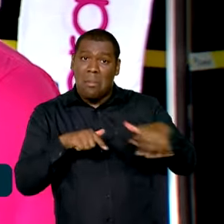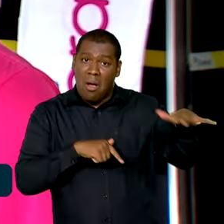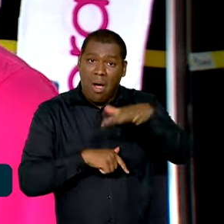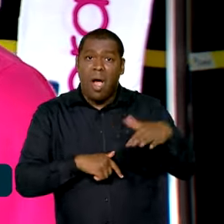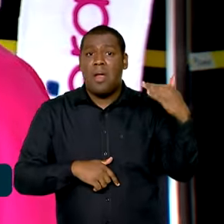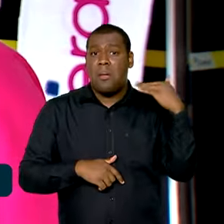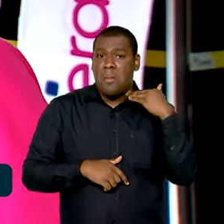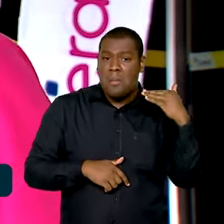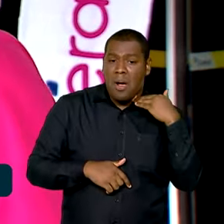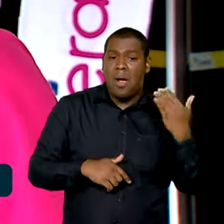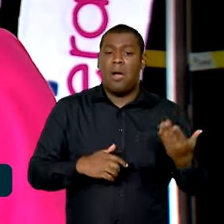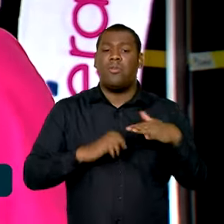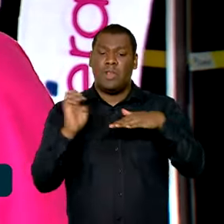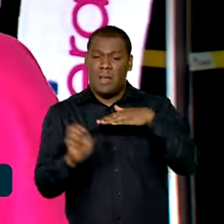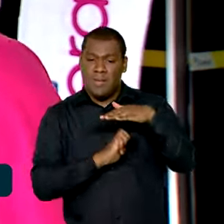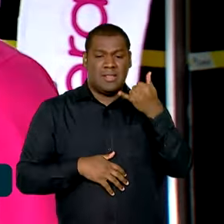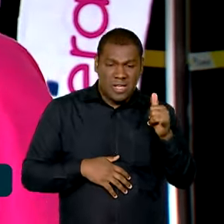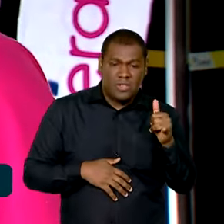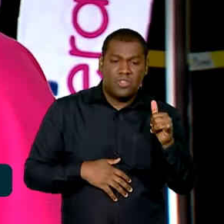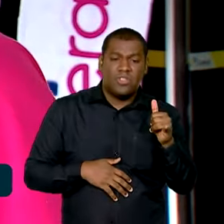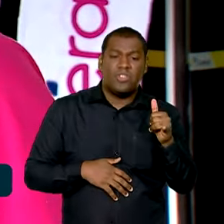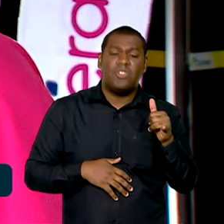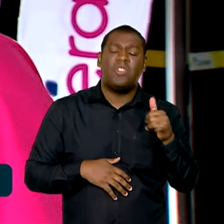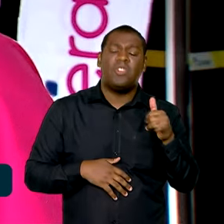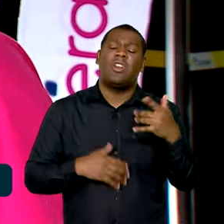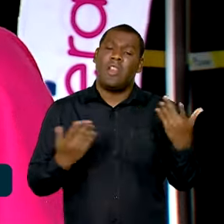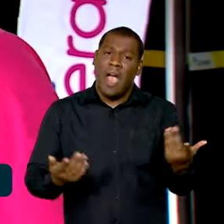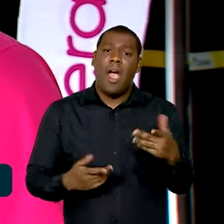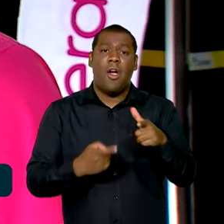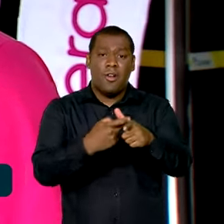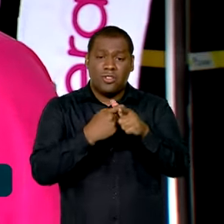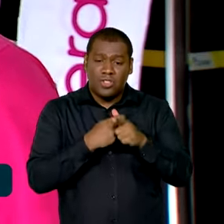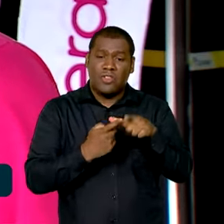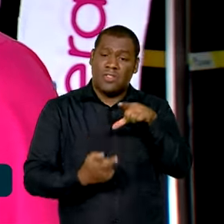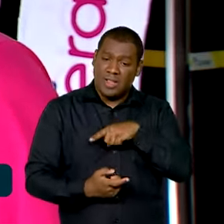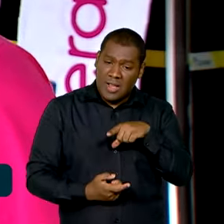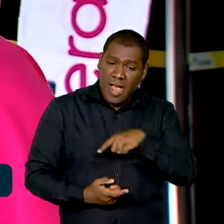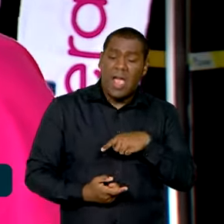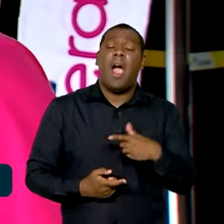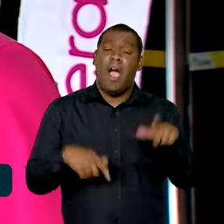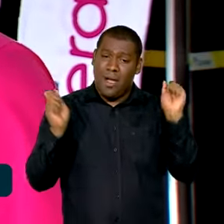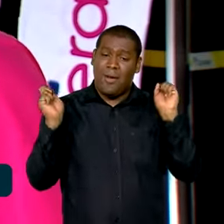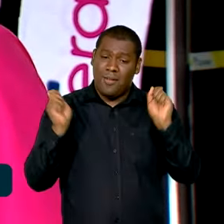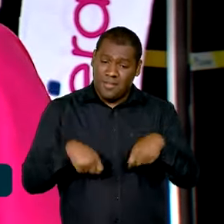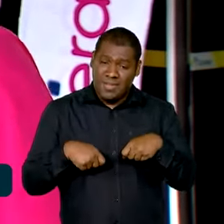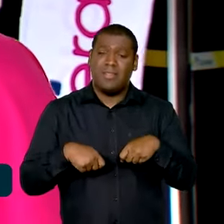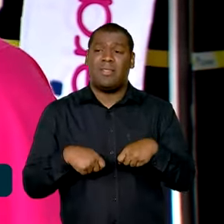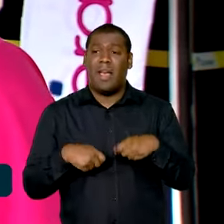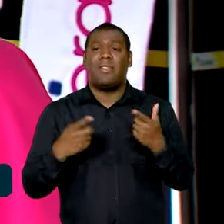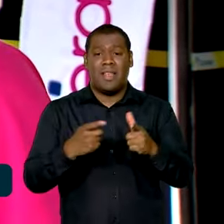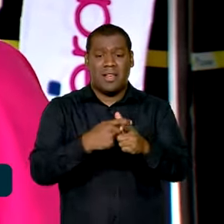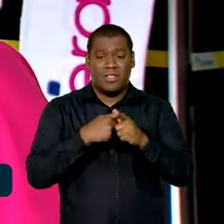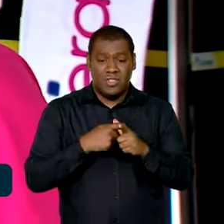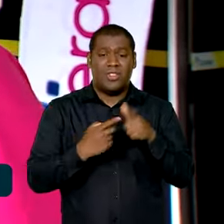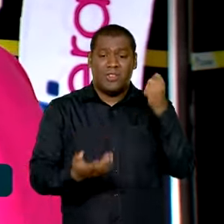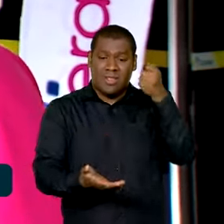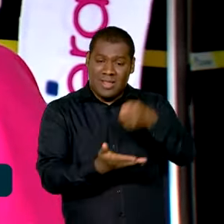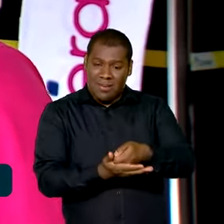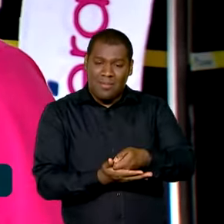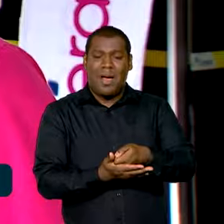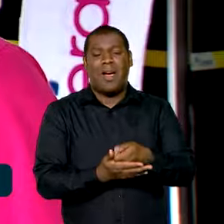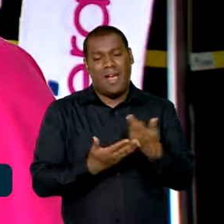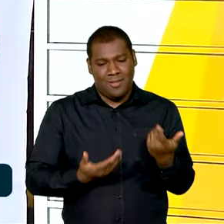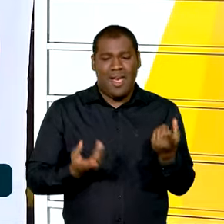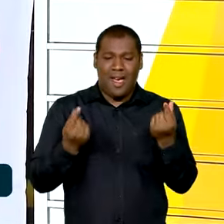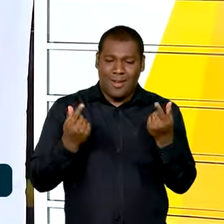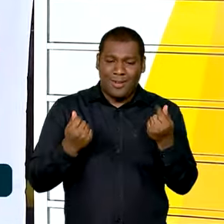lojas, empresas de energia e dessa forma verificar se aquela oferta cabe no seu bolso para regularizar a sua situação e ter uma vida financeira